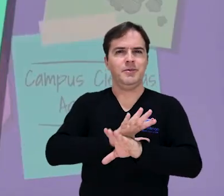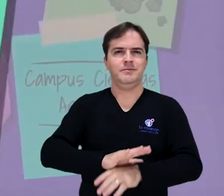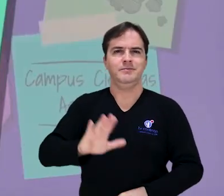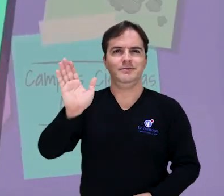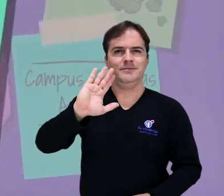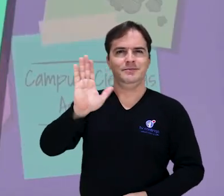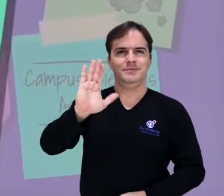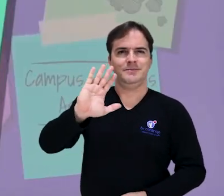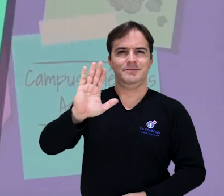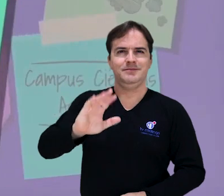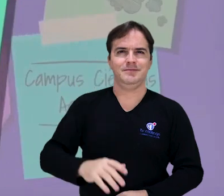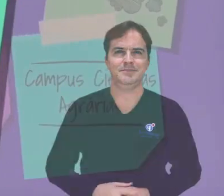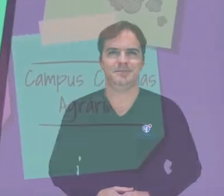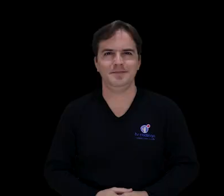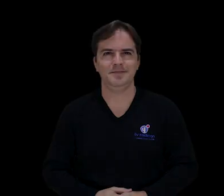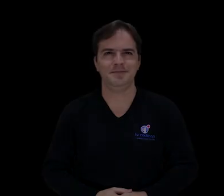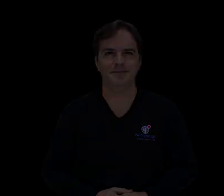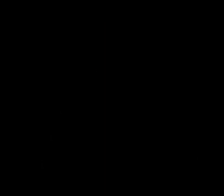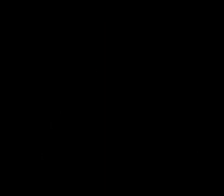por aqui. Até mais!